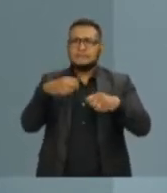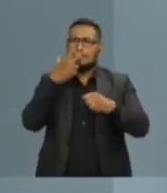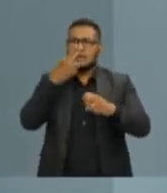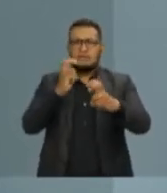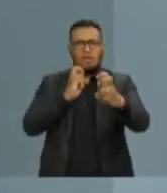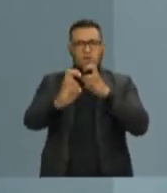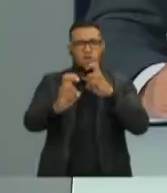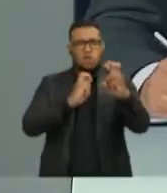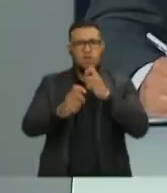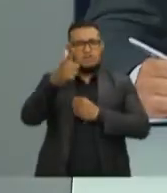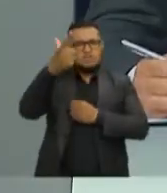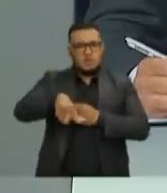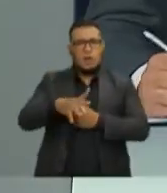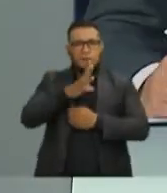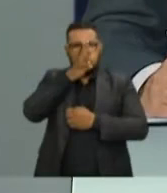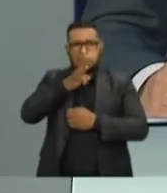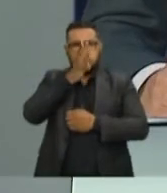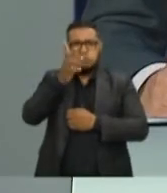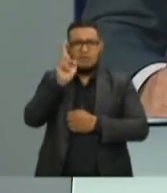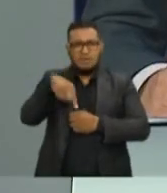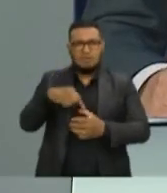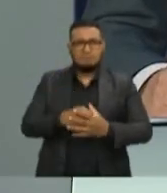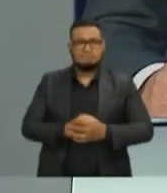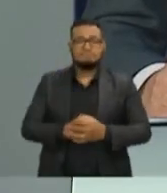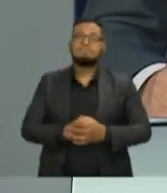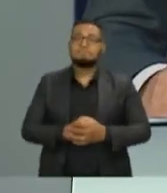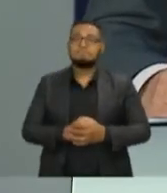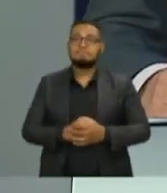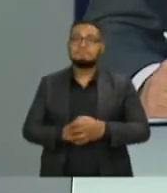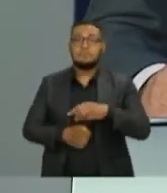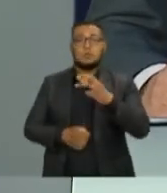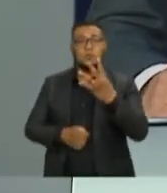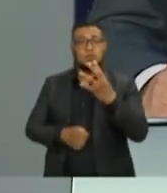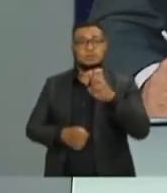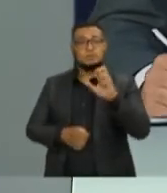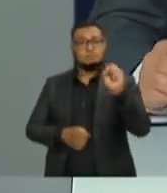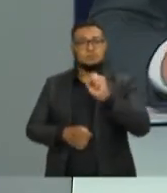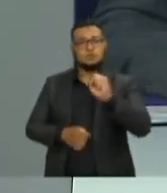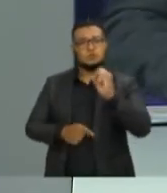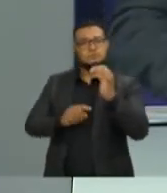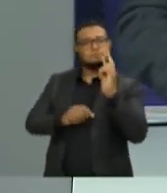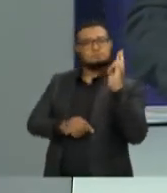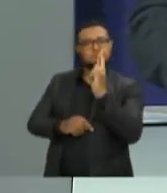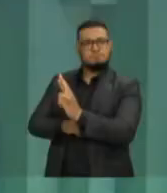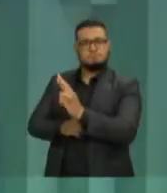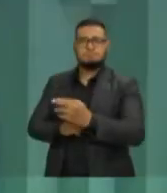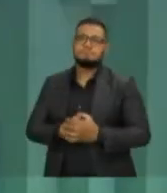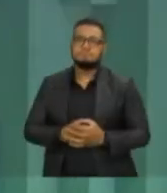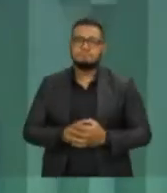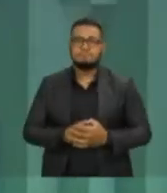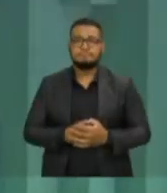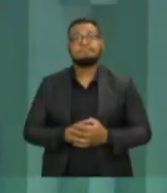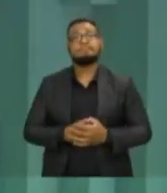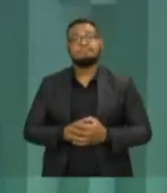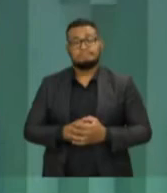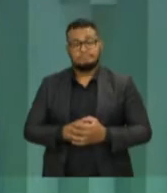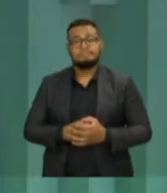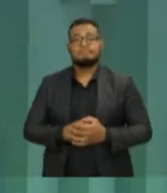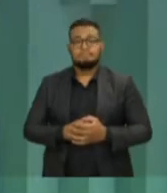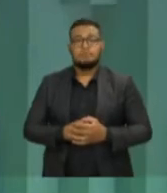enganada? Candidato João Coser, o senhor tem 45 segundos para a sua tréplica. A má fé,